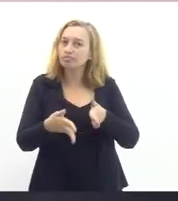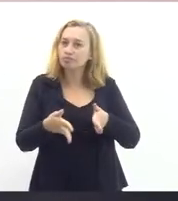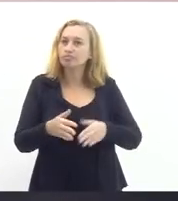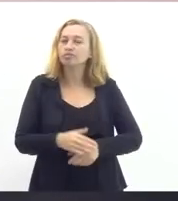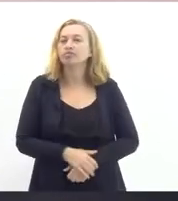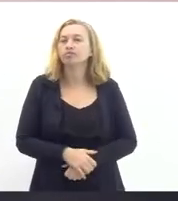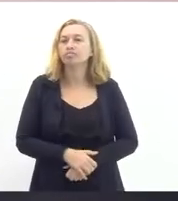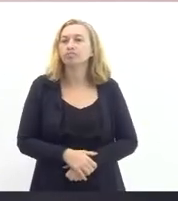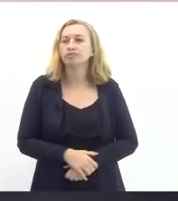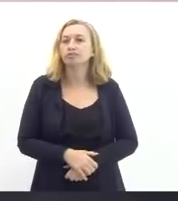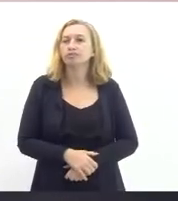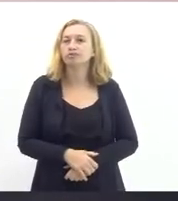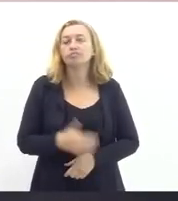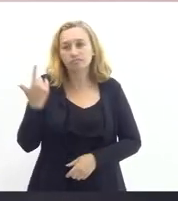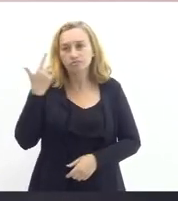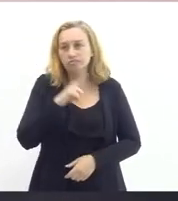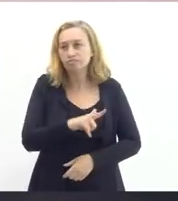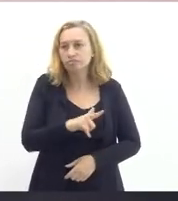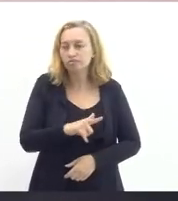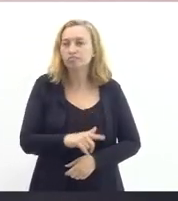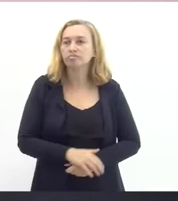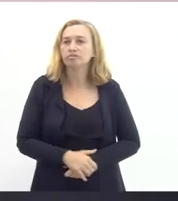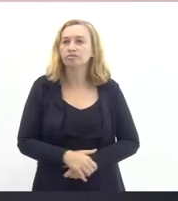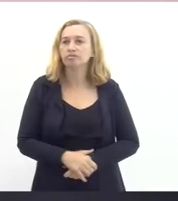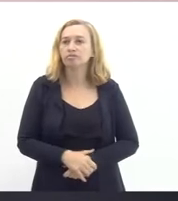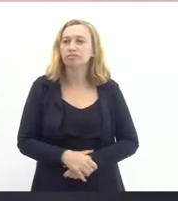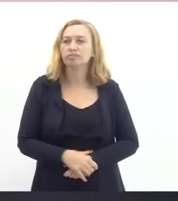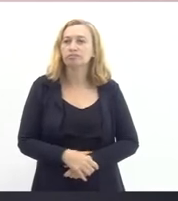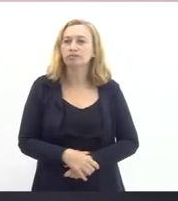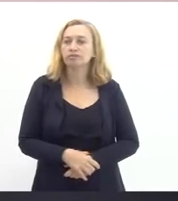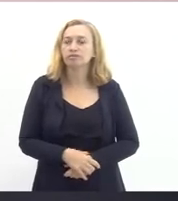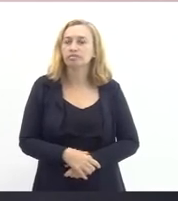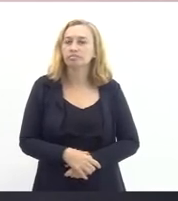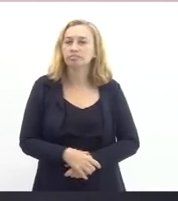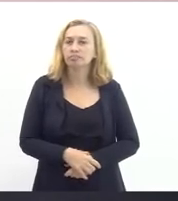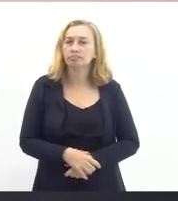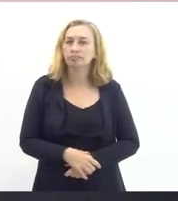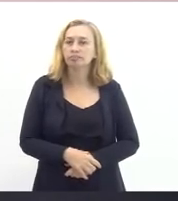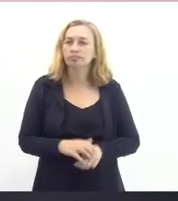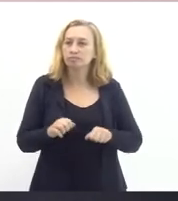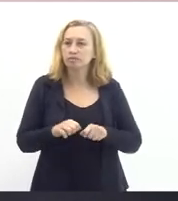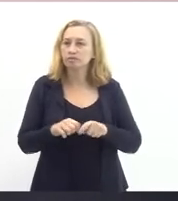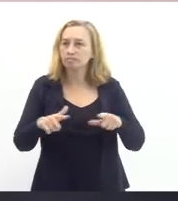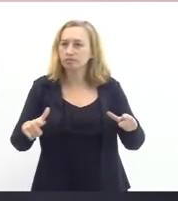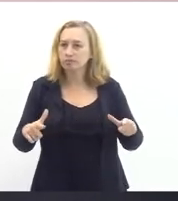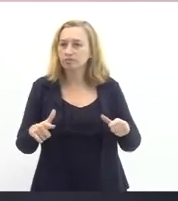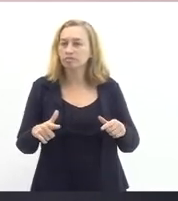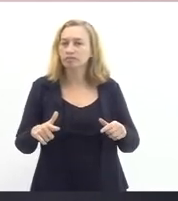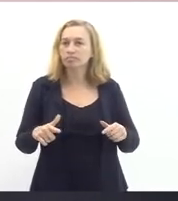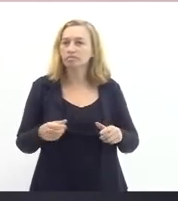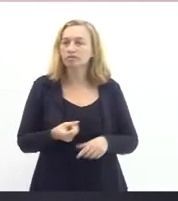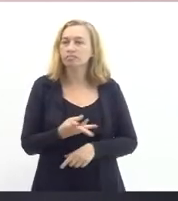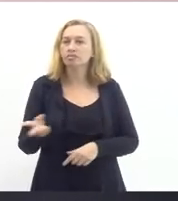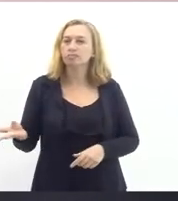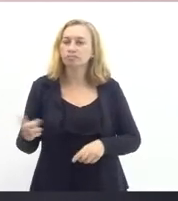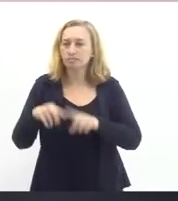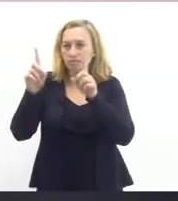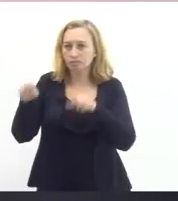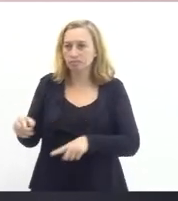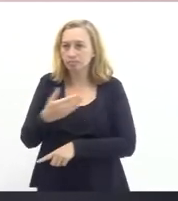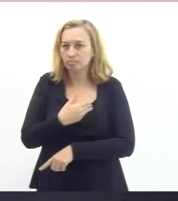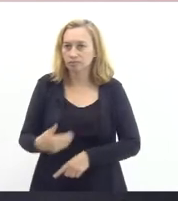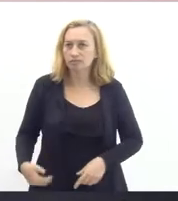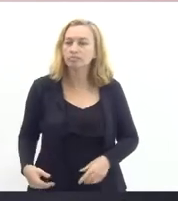isso para que a gente consiga manter é e até ampliar a quantidade de servidores na faetec